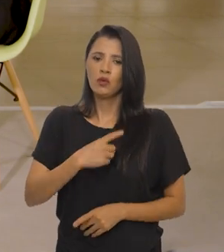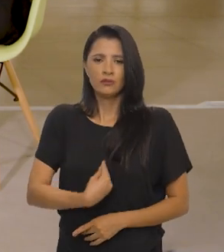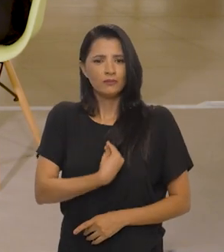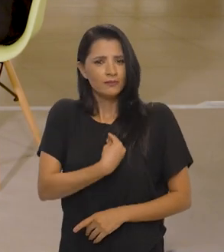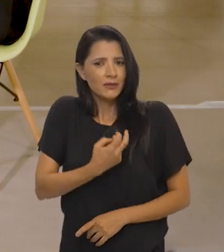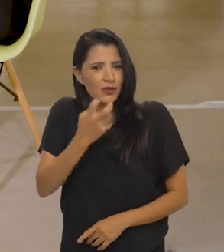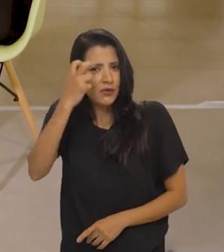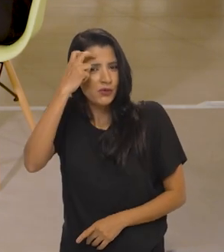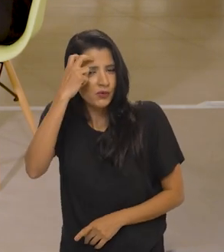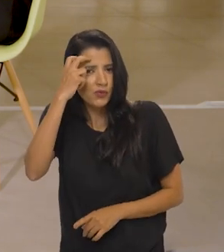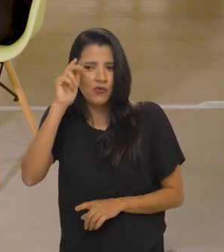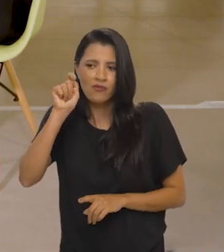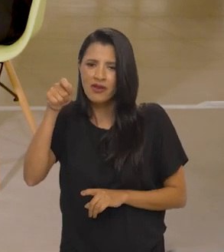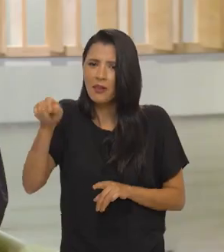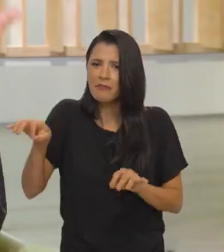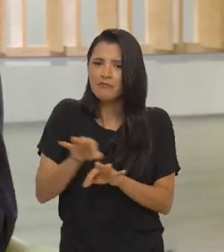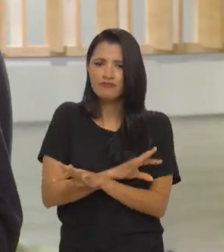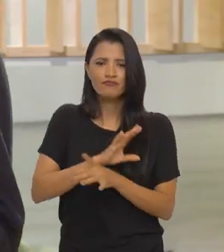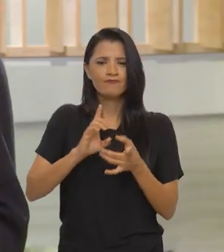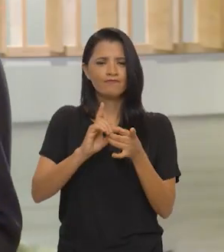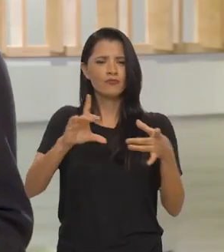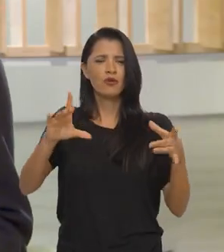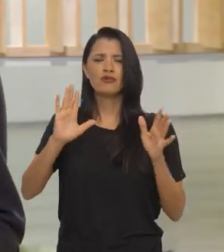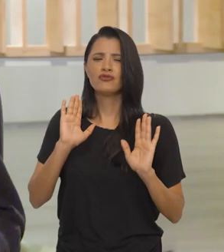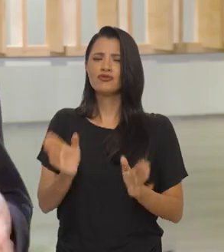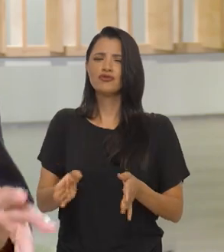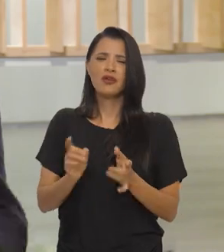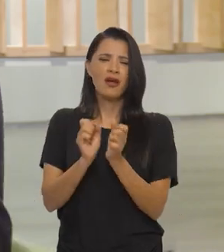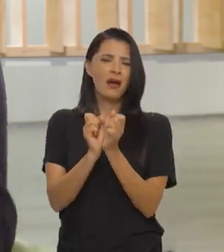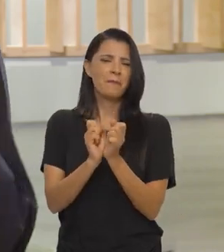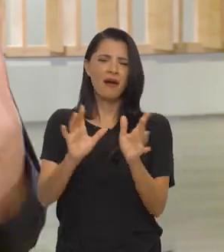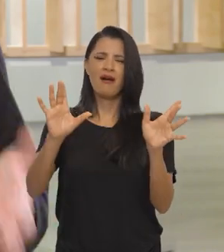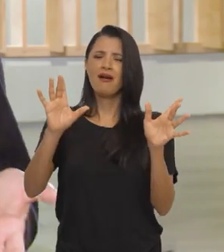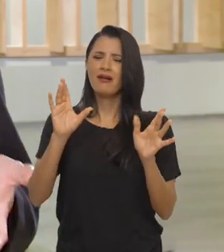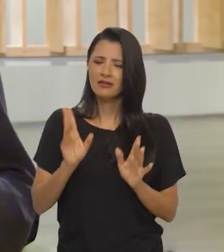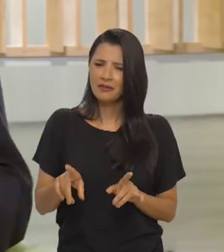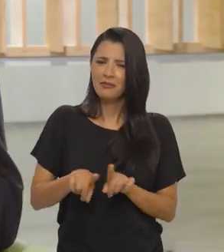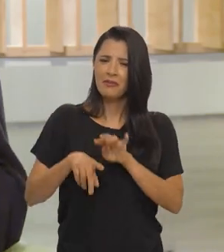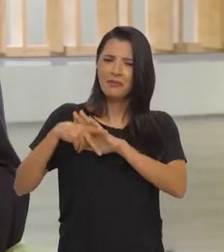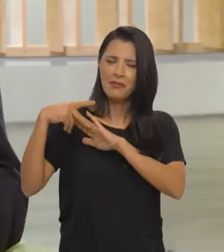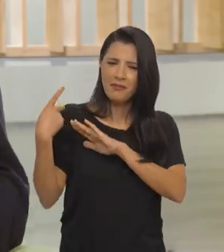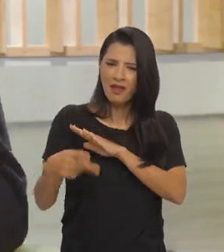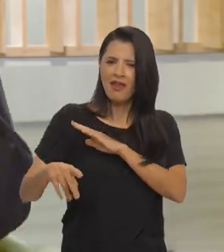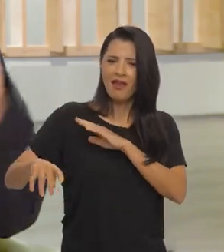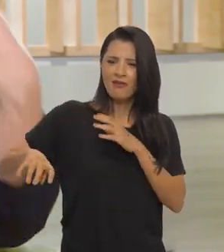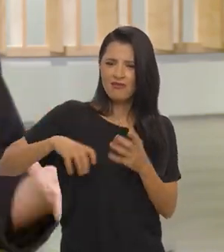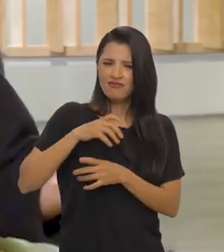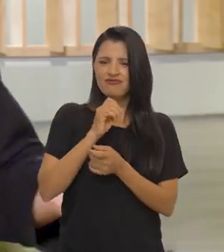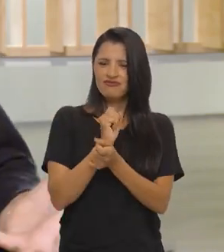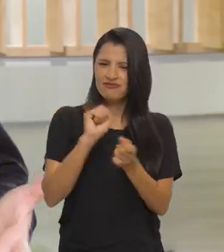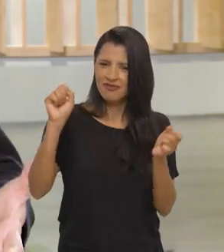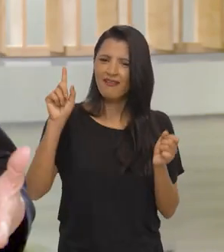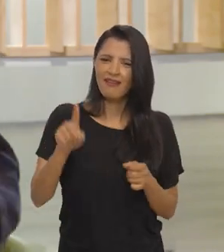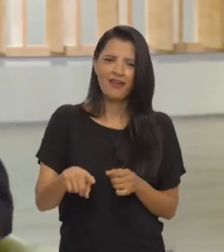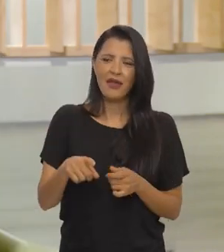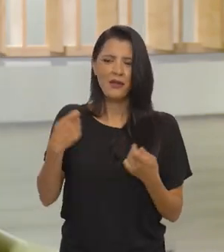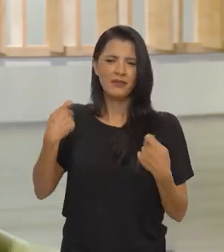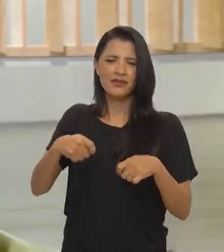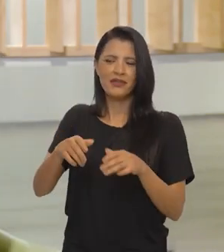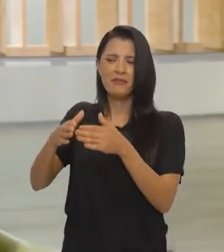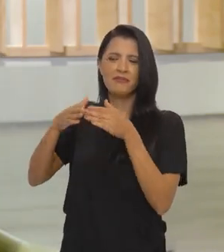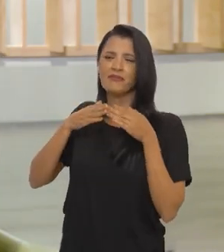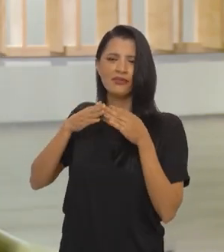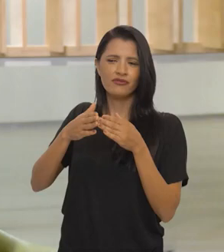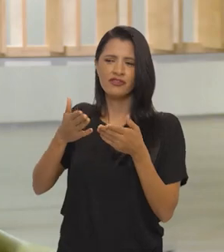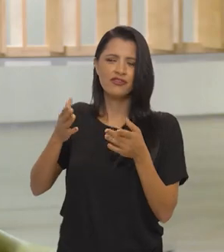em todo lugar, ela é democrática por sua natureza, libertária por natureza, rebelde por natureza,